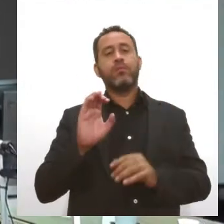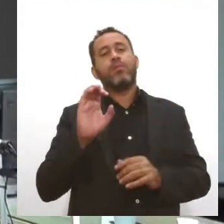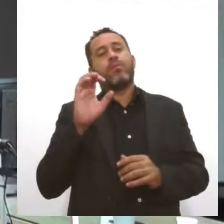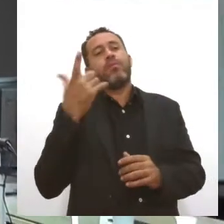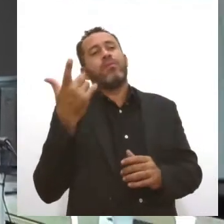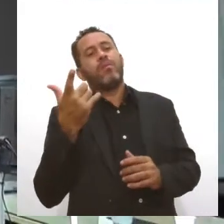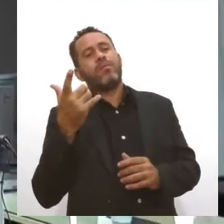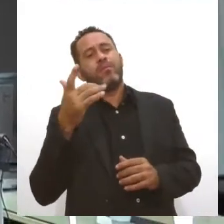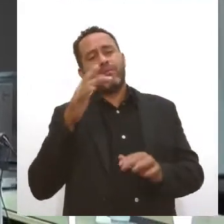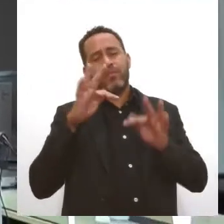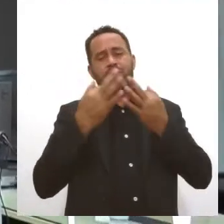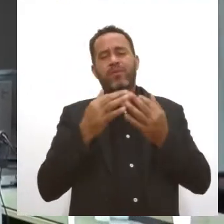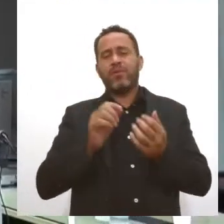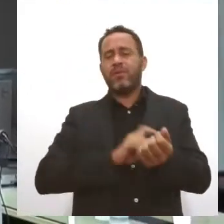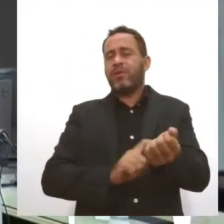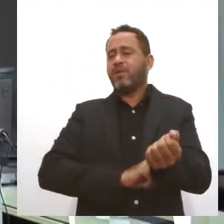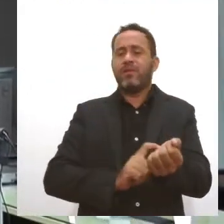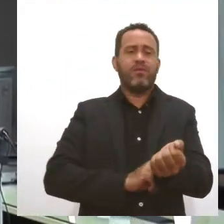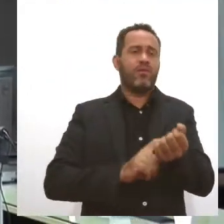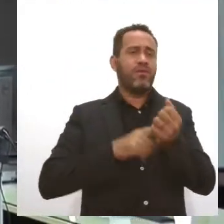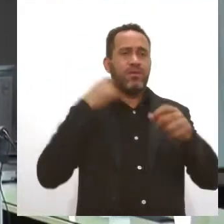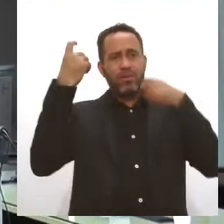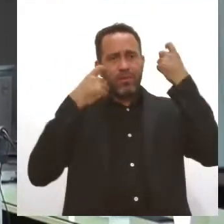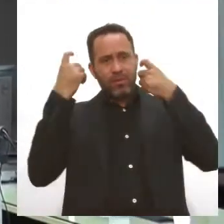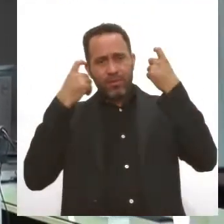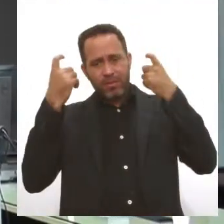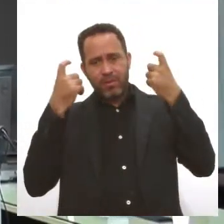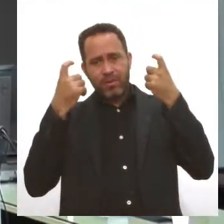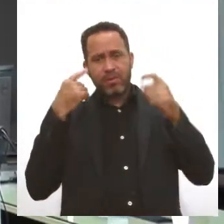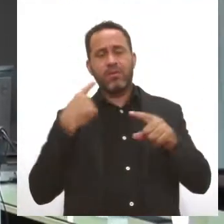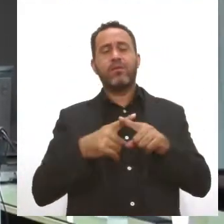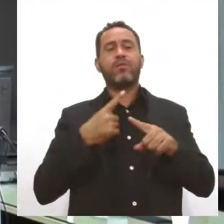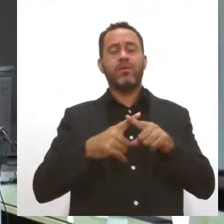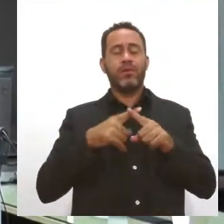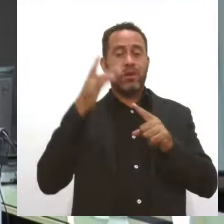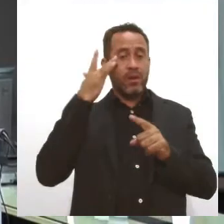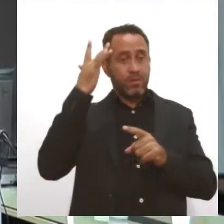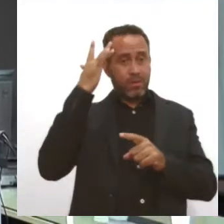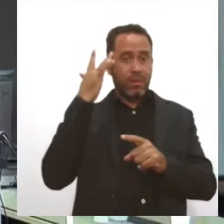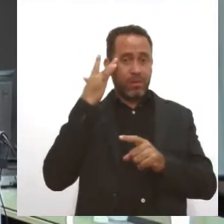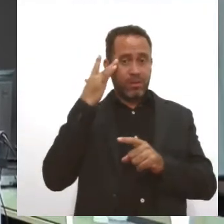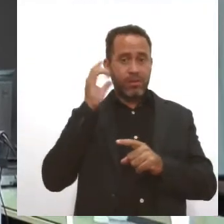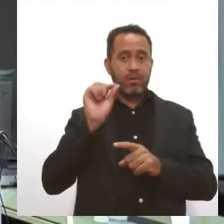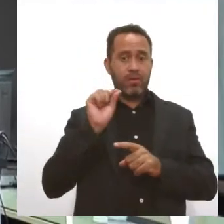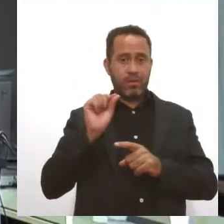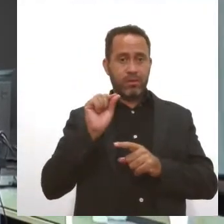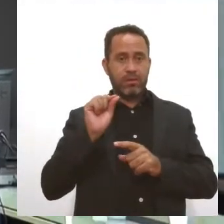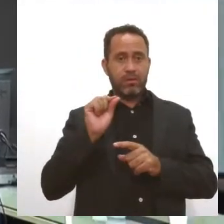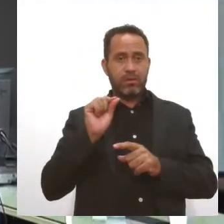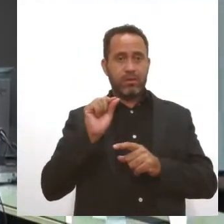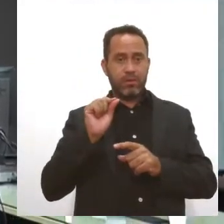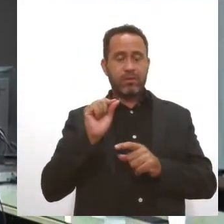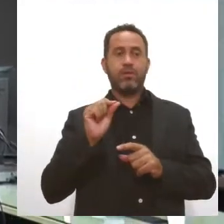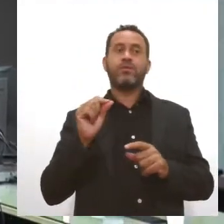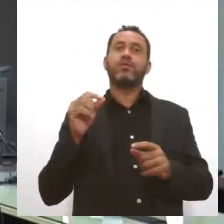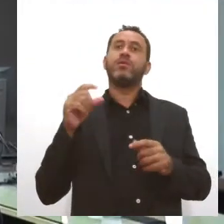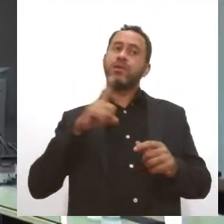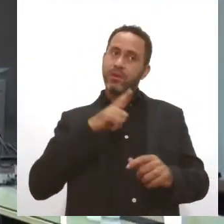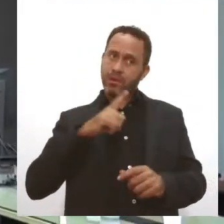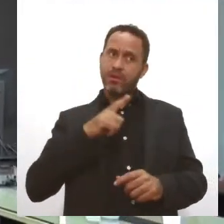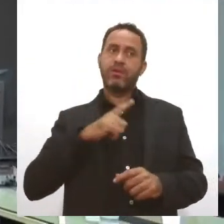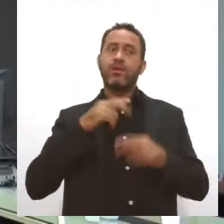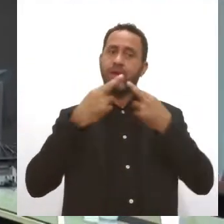fica agoniada, a mãe e os pais desesperados. Afinal de contas, eles achavam que, por ser um caso urgente, já deveria ter sido